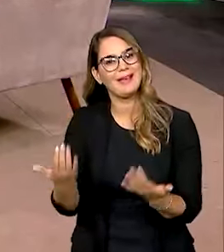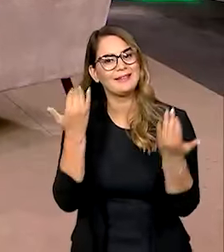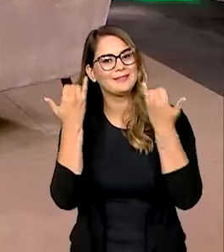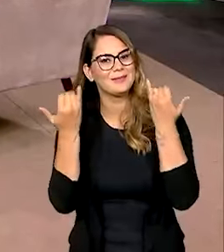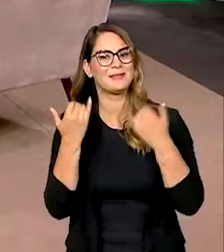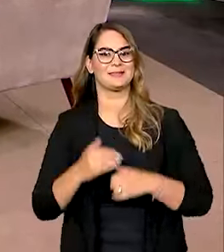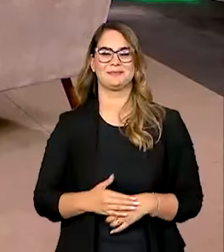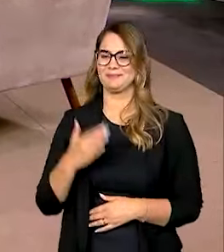informações. Obrigado. Obrigado. Obrigado. Obrigado.